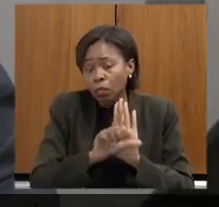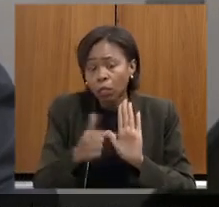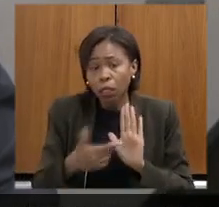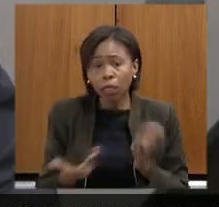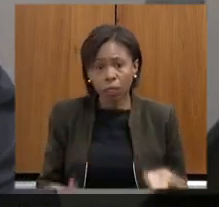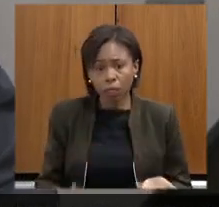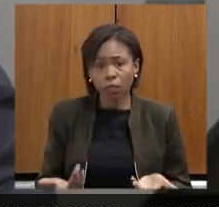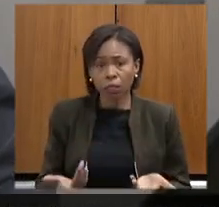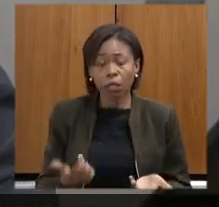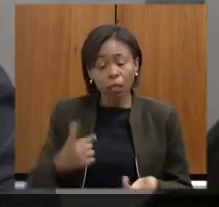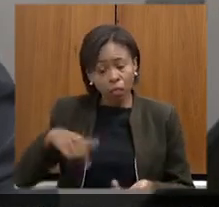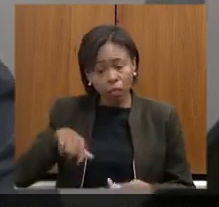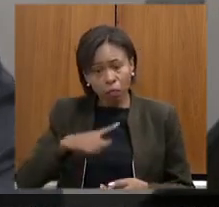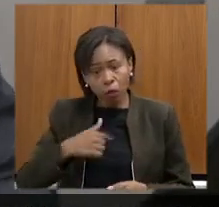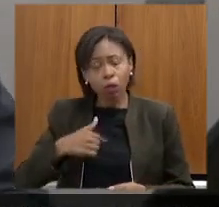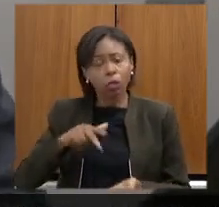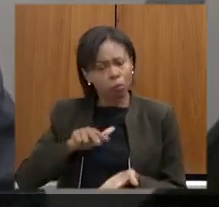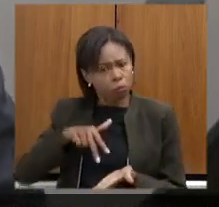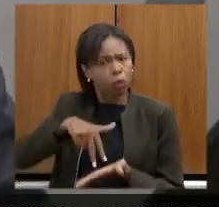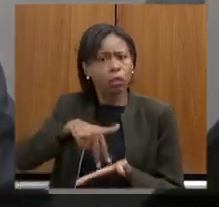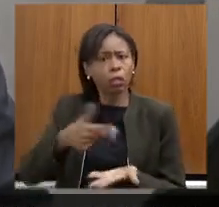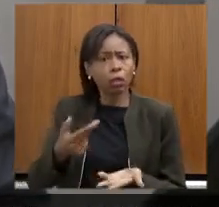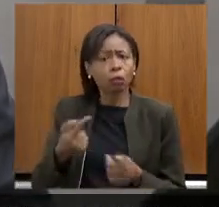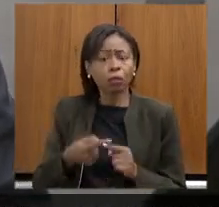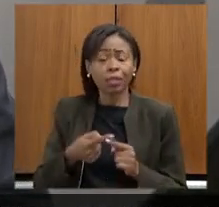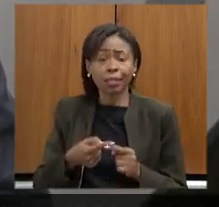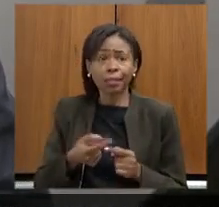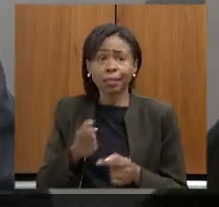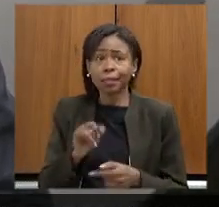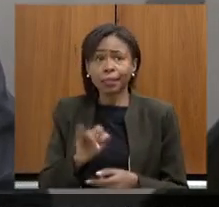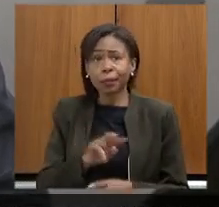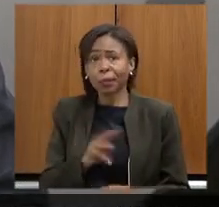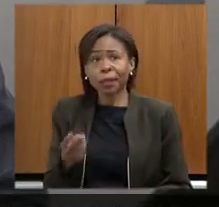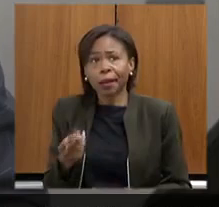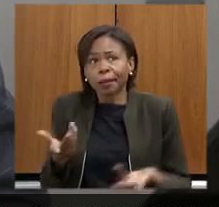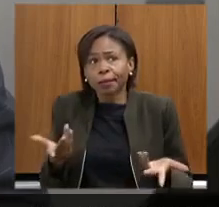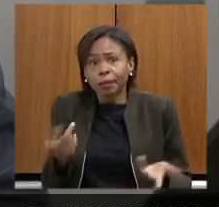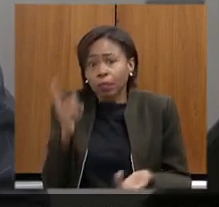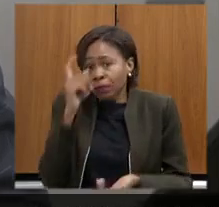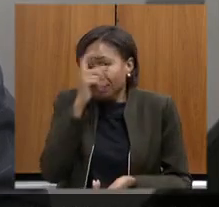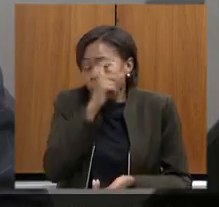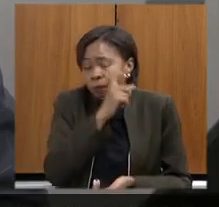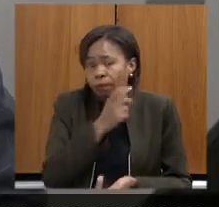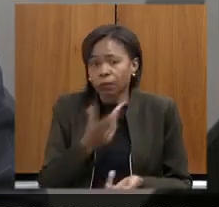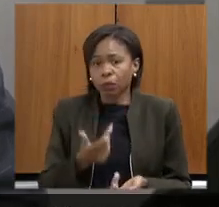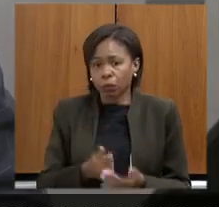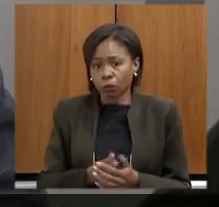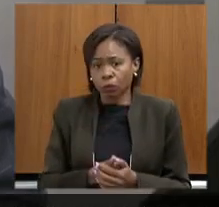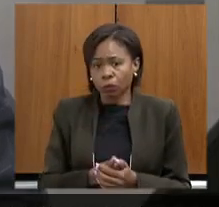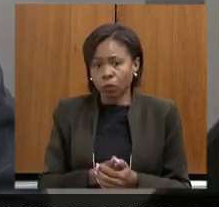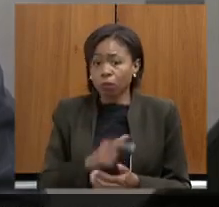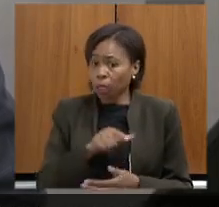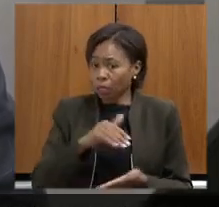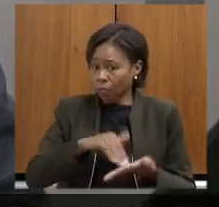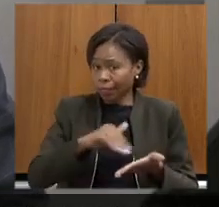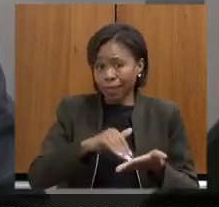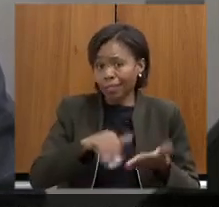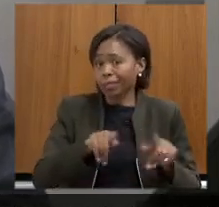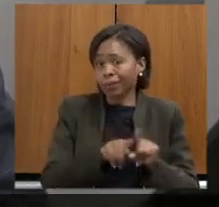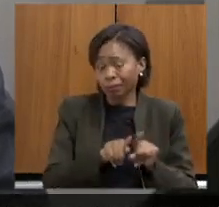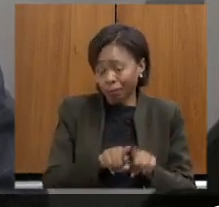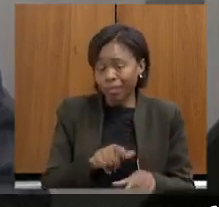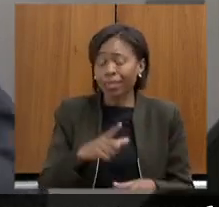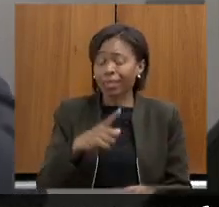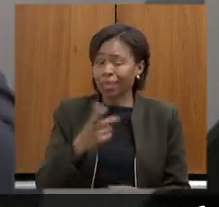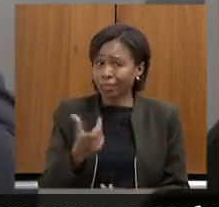nos posicionar porque senão fica muito difícil fica muito difícil até para a secretaria que já tem aí